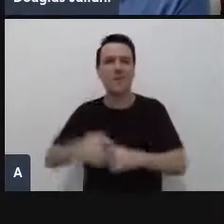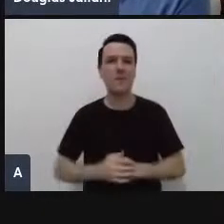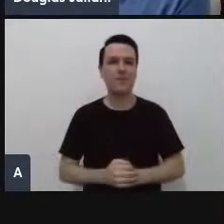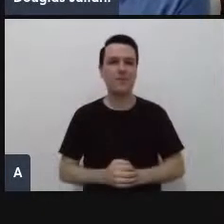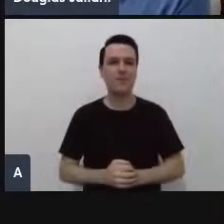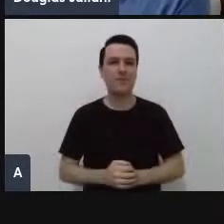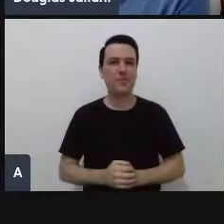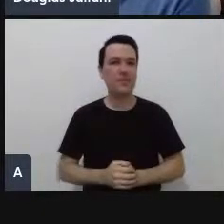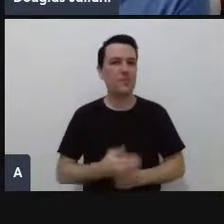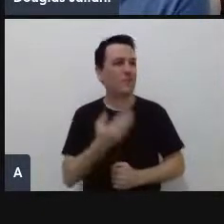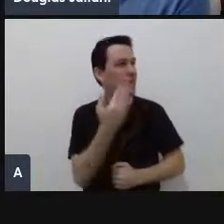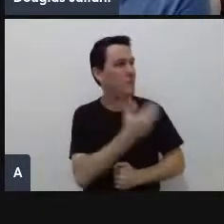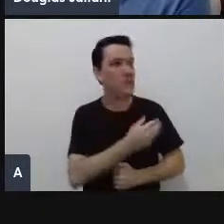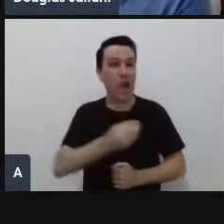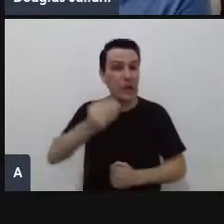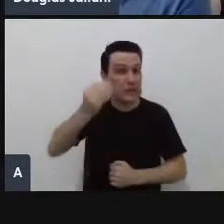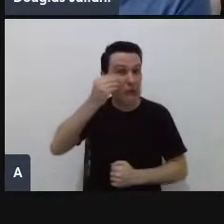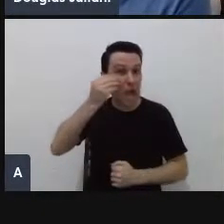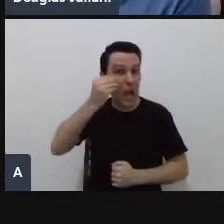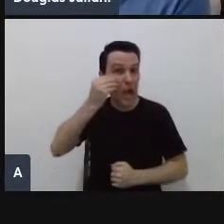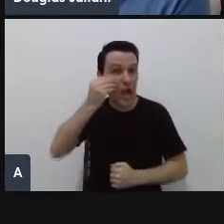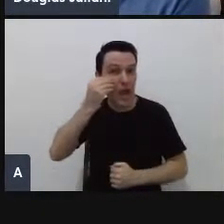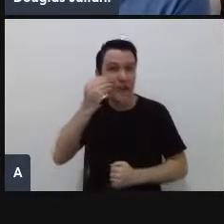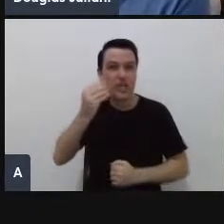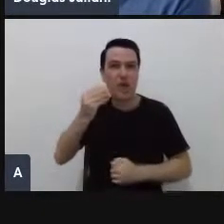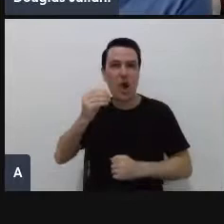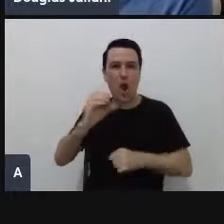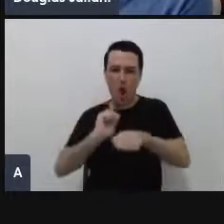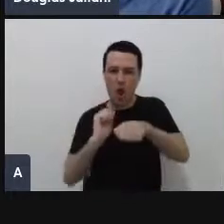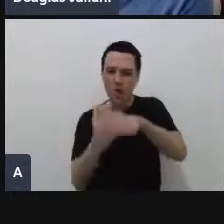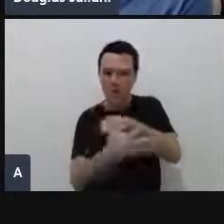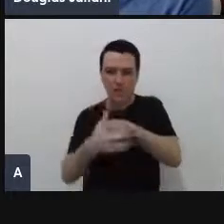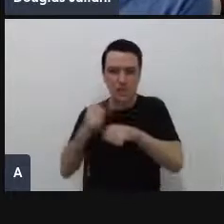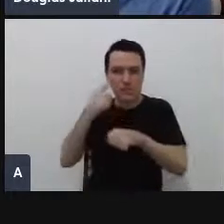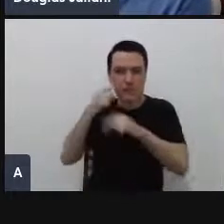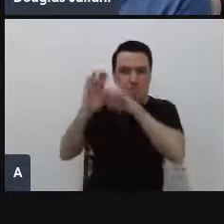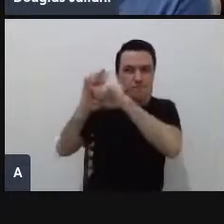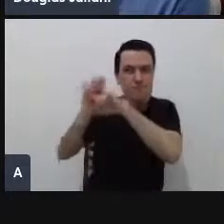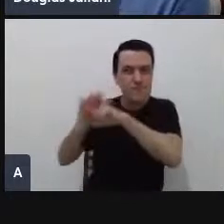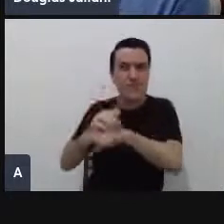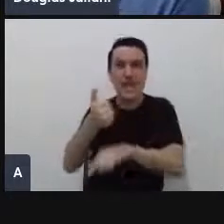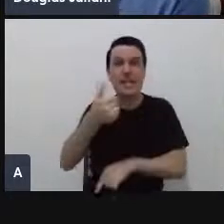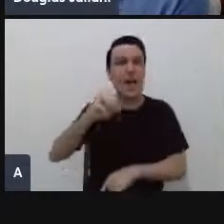Teste de Covid que detecta em 10 minutos, isso aqui também foi lá em 26 de março de 2020.